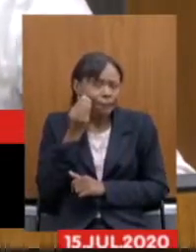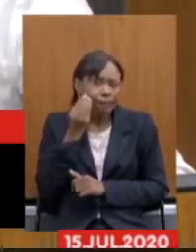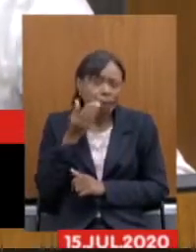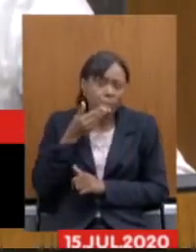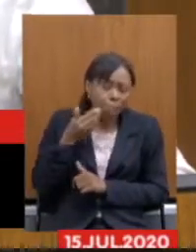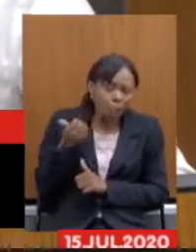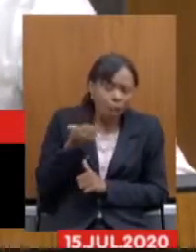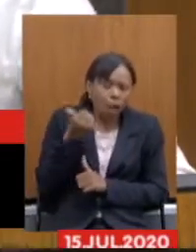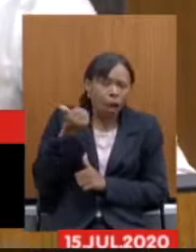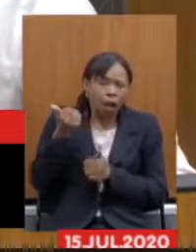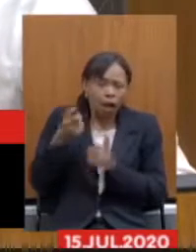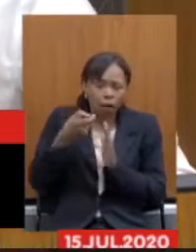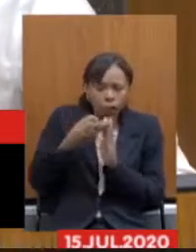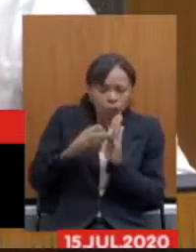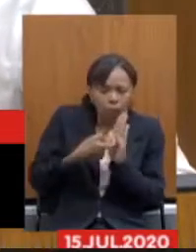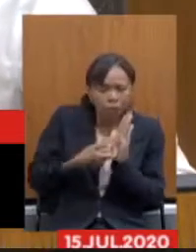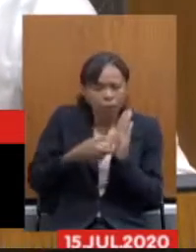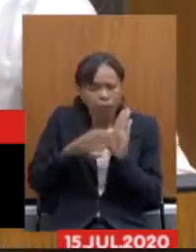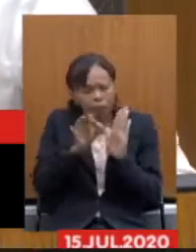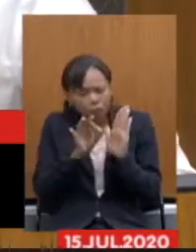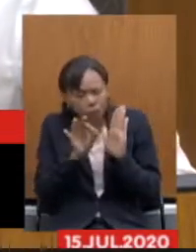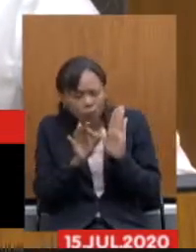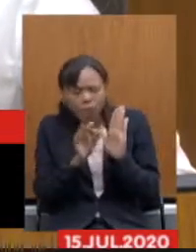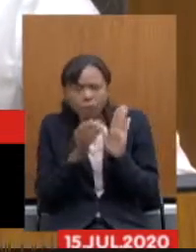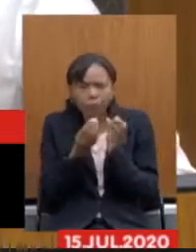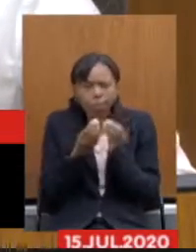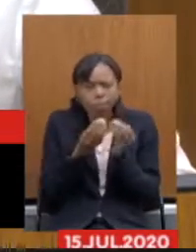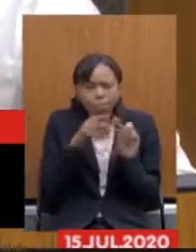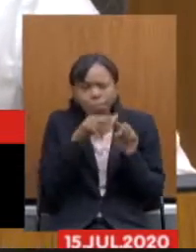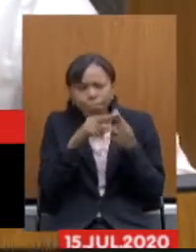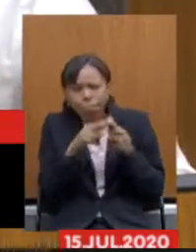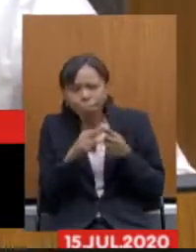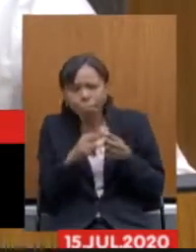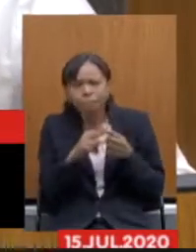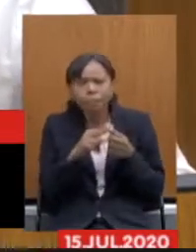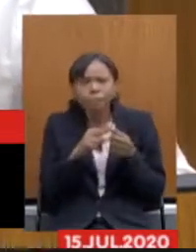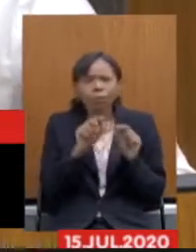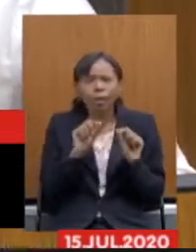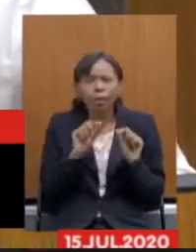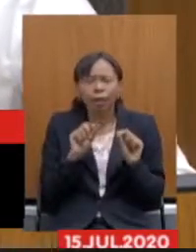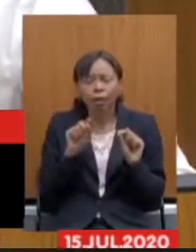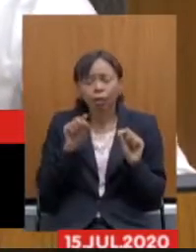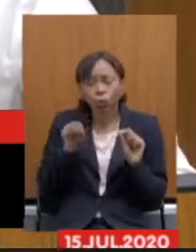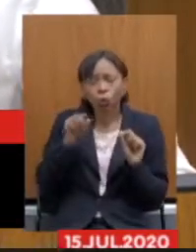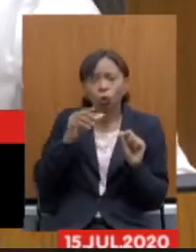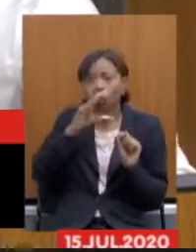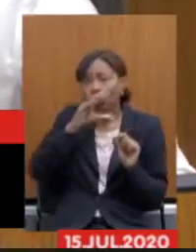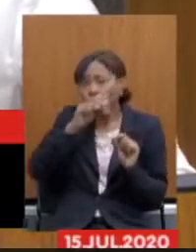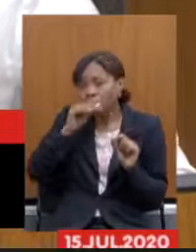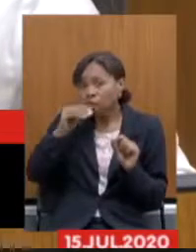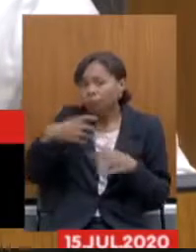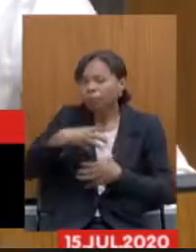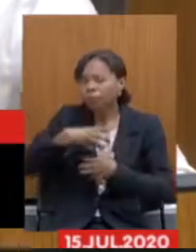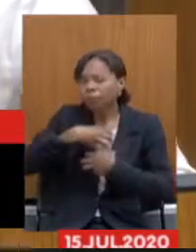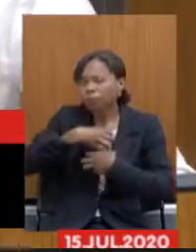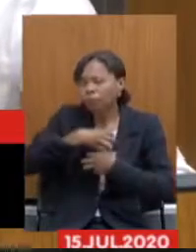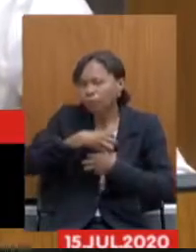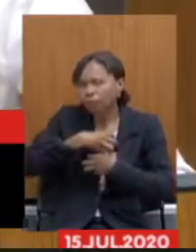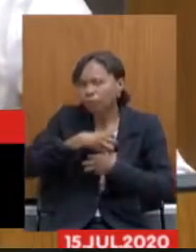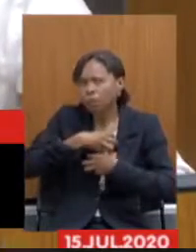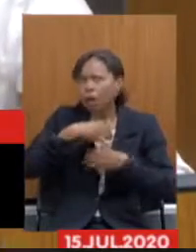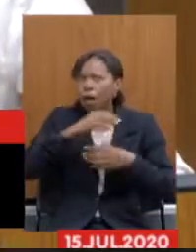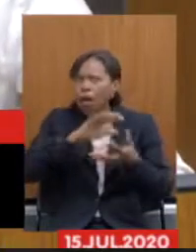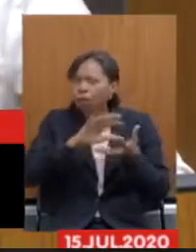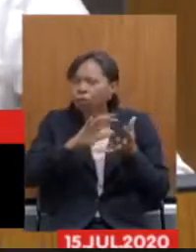melhorar o texto buscar aperfeiçoar para que o servidor se sinta sinta essa reforma da forma